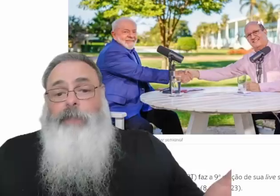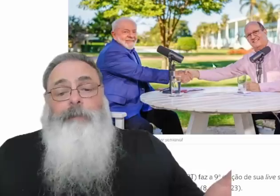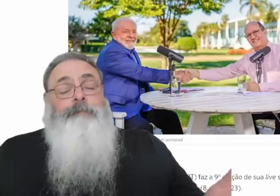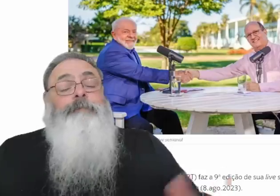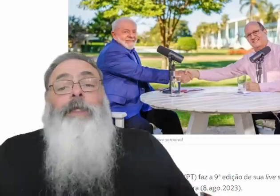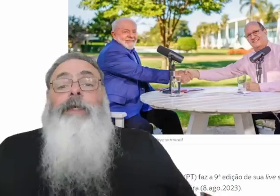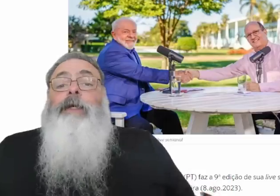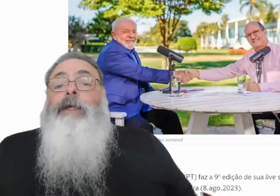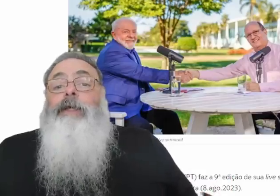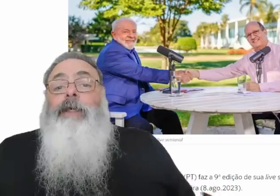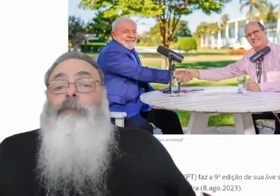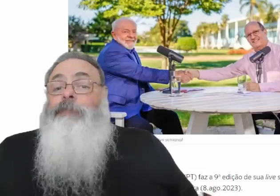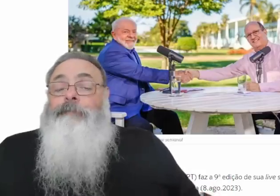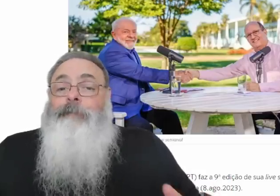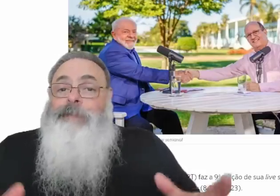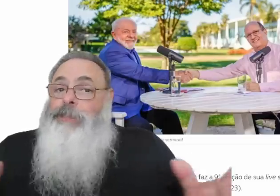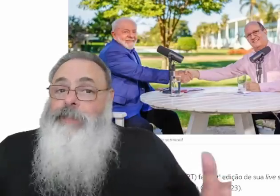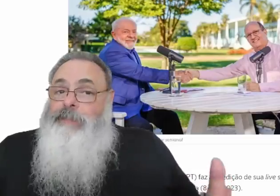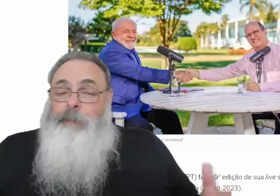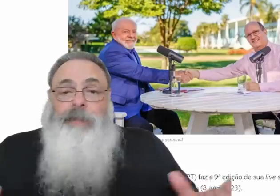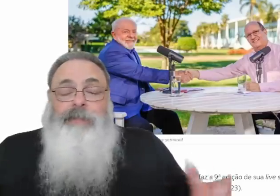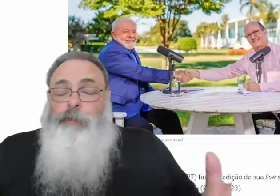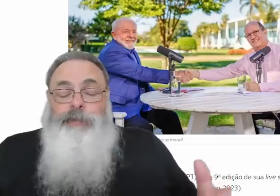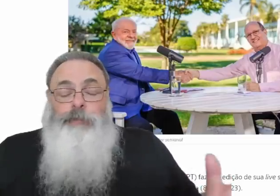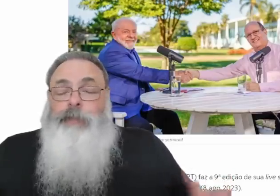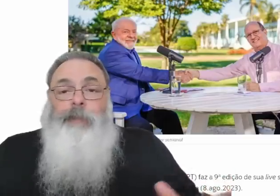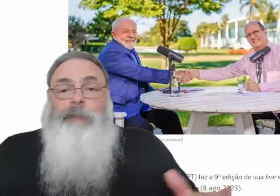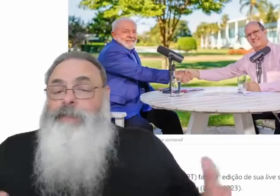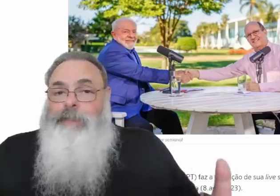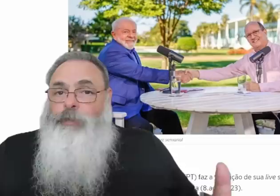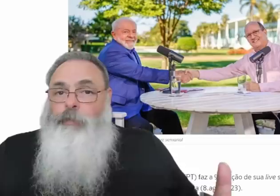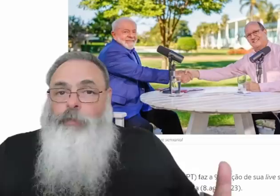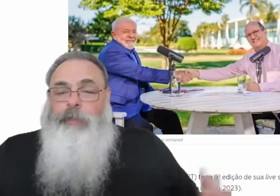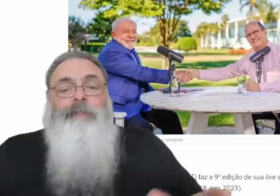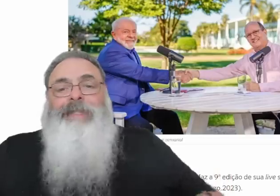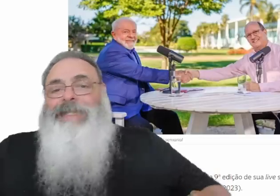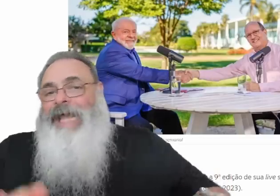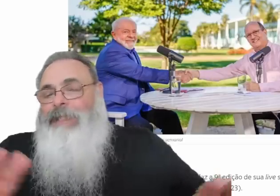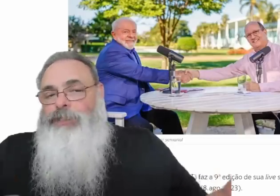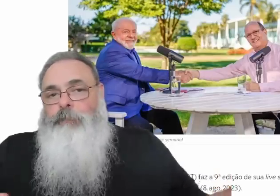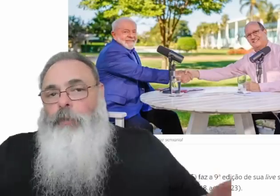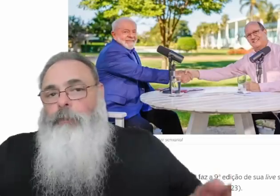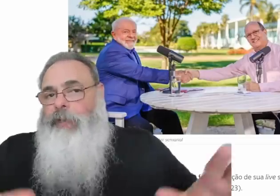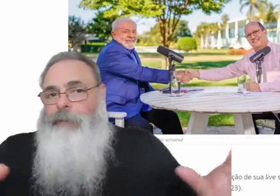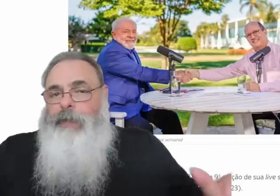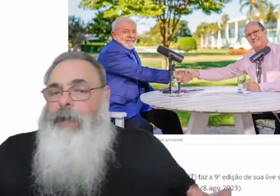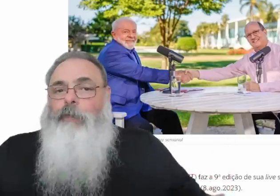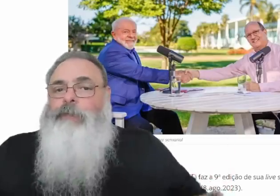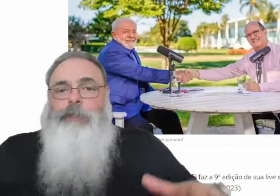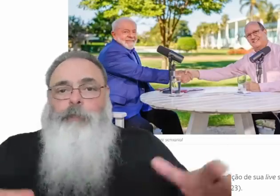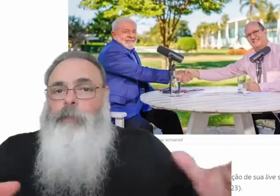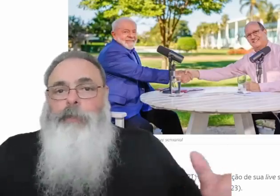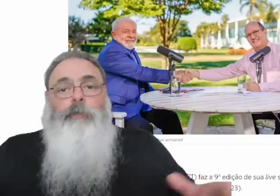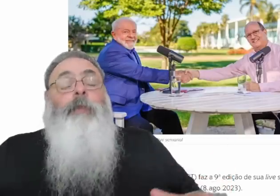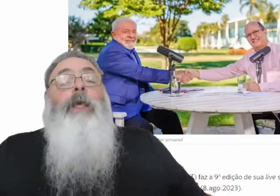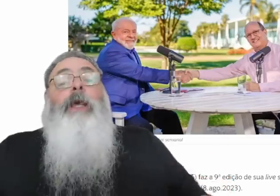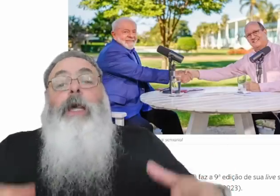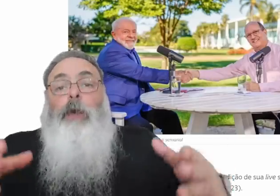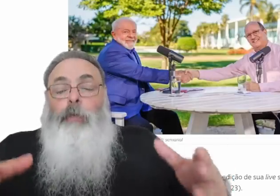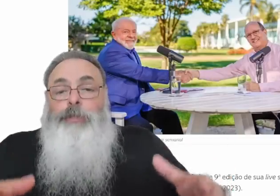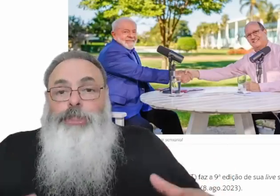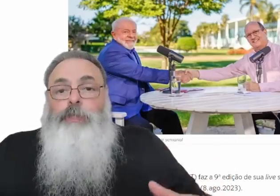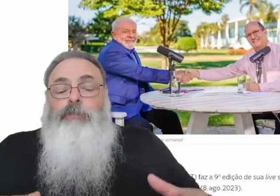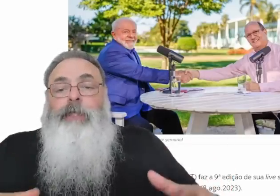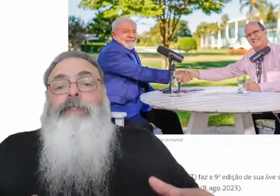é o Palácio do Alvorada. Enfim, mas a gente já sabe que essa coisa toda é perseguição pura. Não tem nada de problema real, nada de problema nenhum.